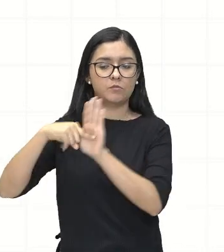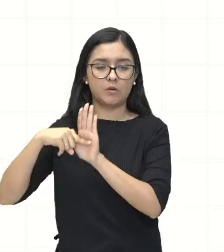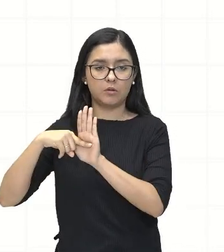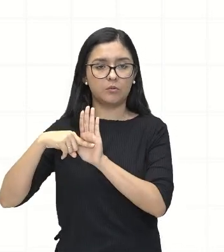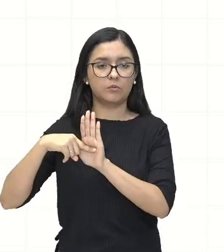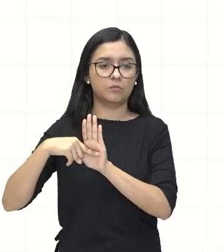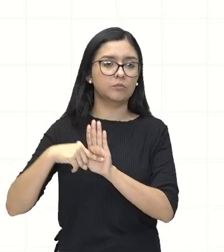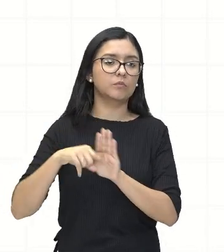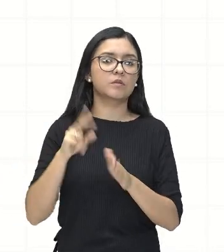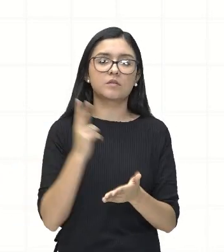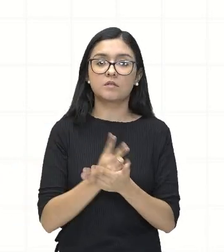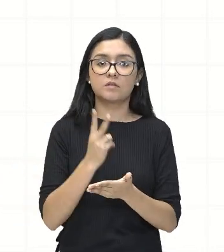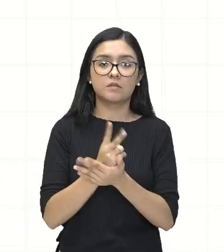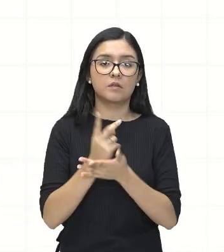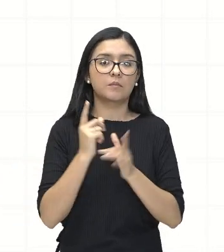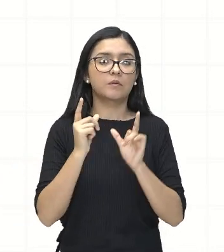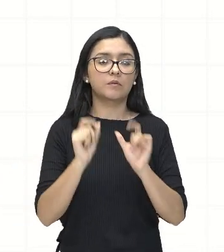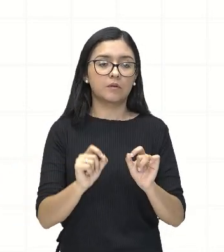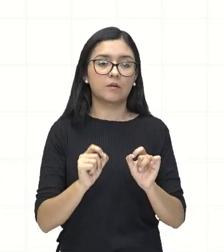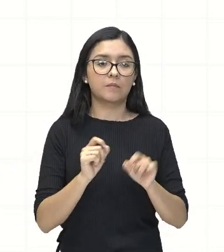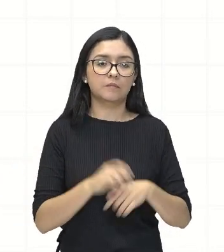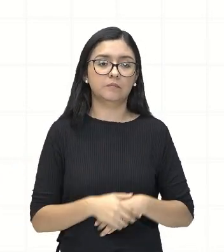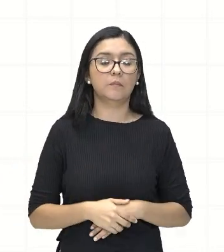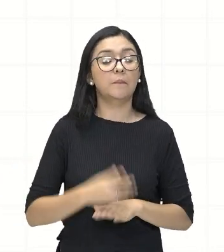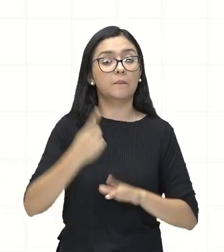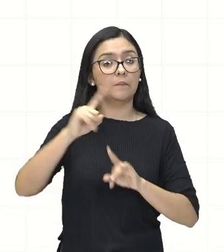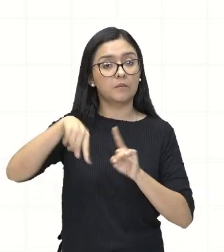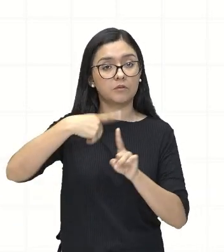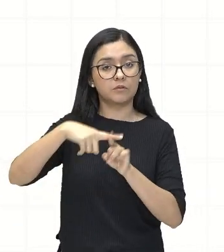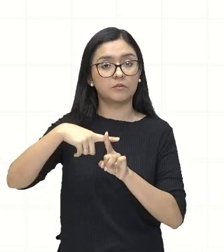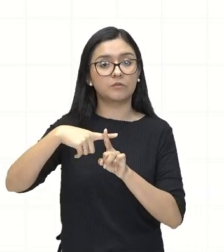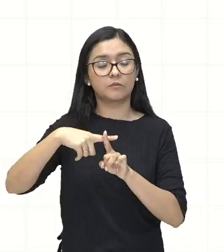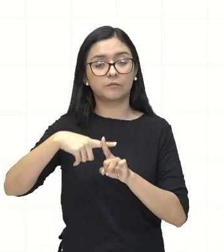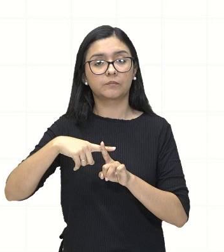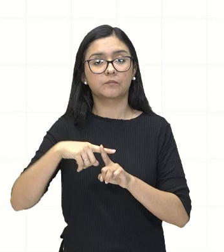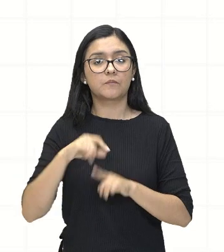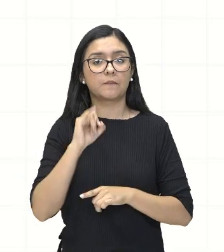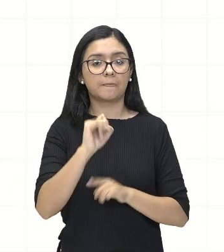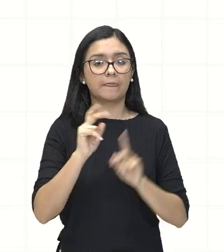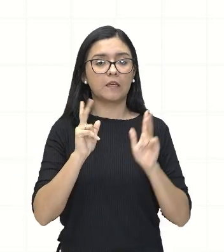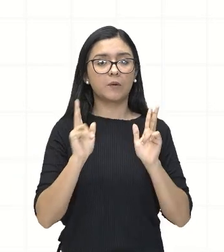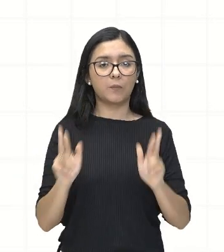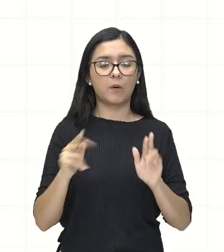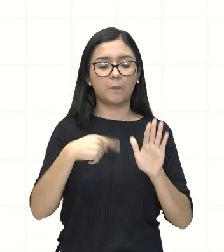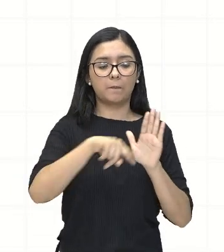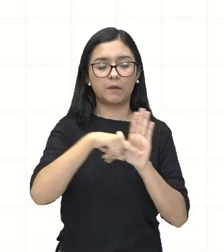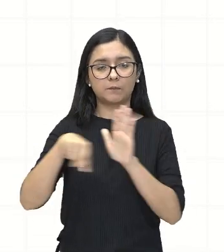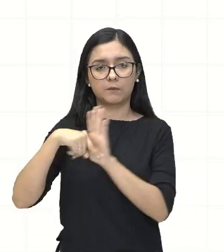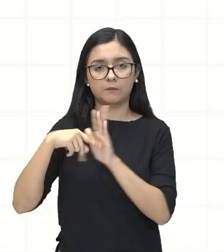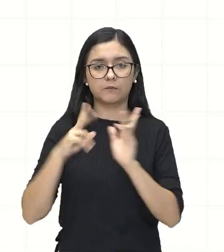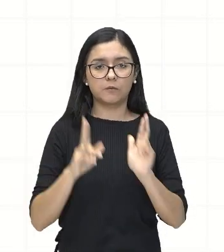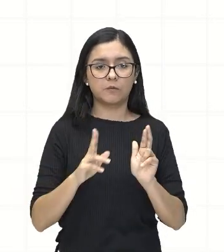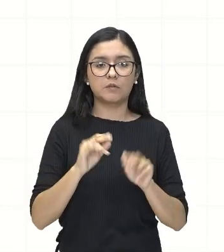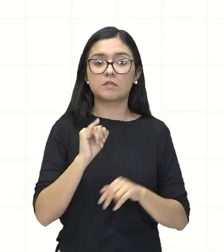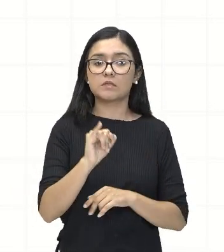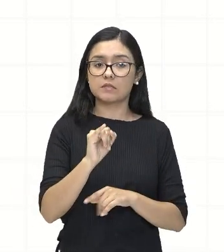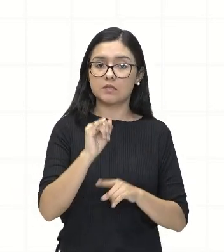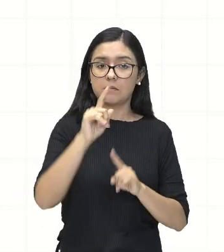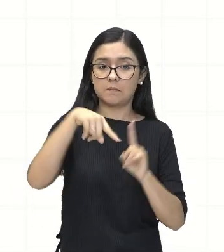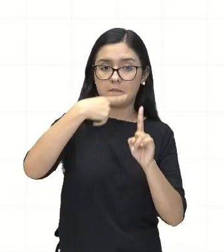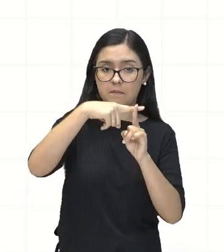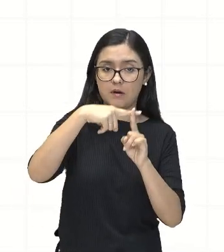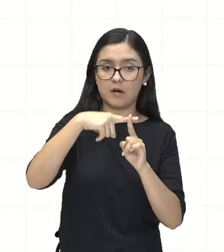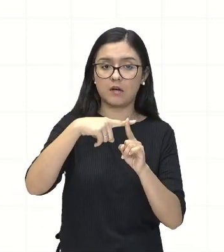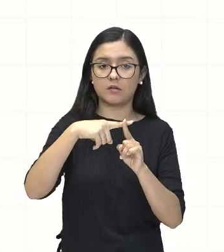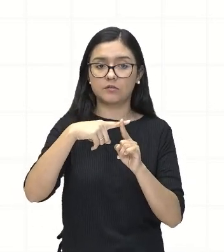vai dar sempre positivo. Tá? Se aqui tivesse um mais, ia